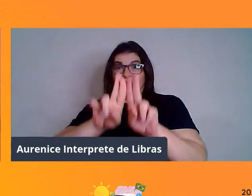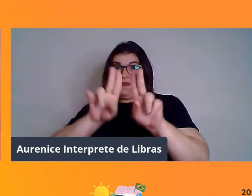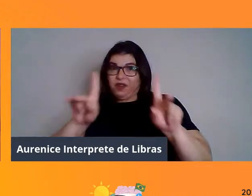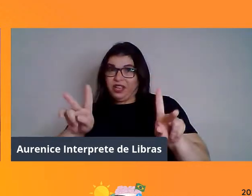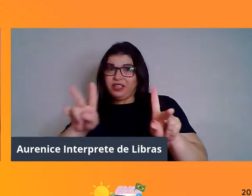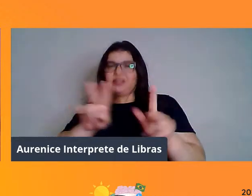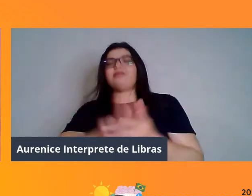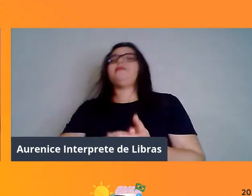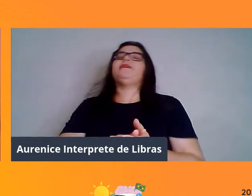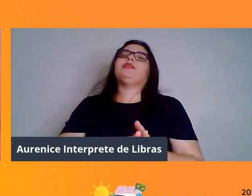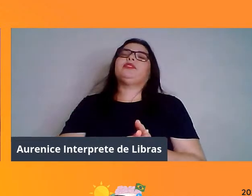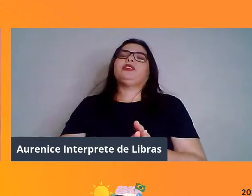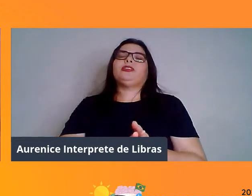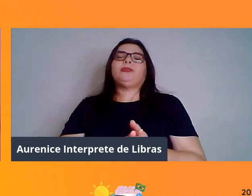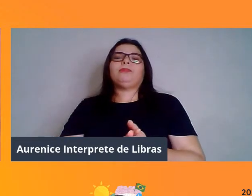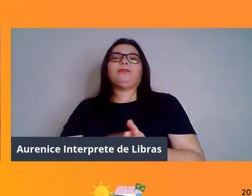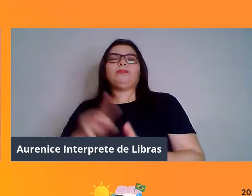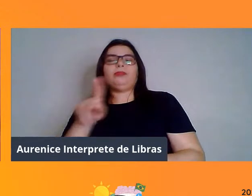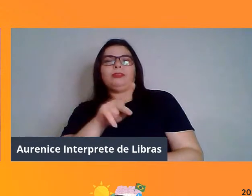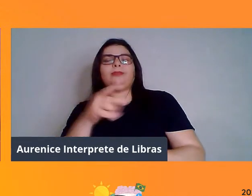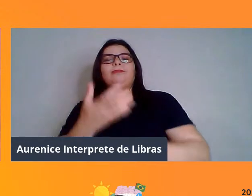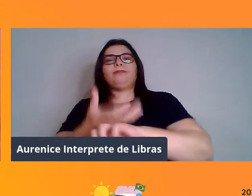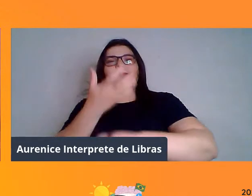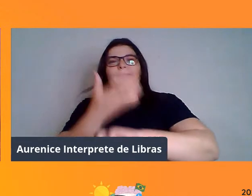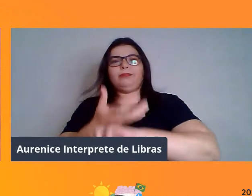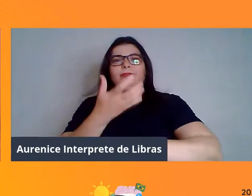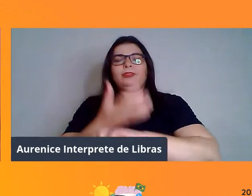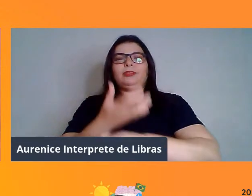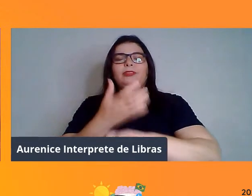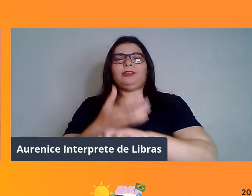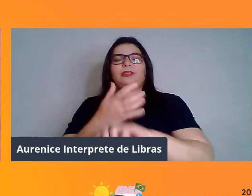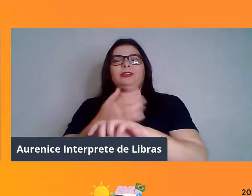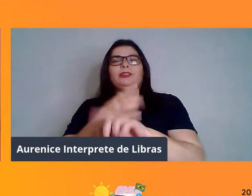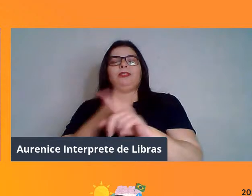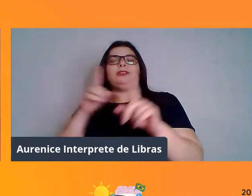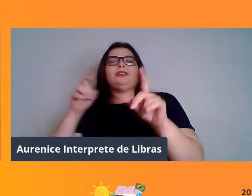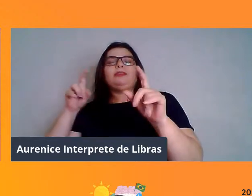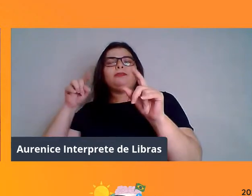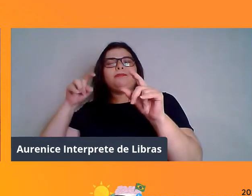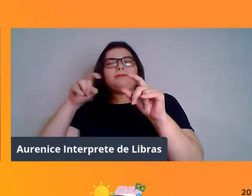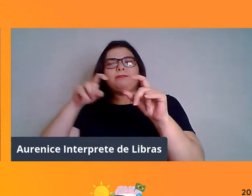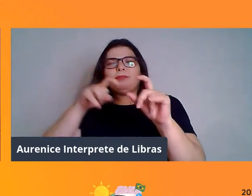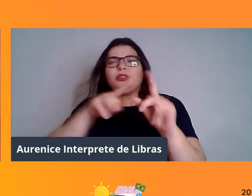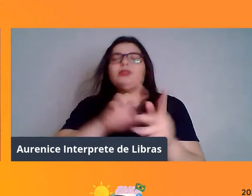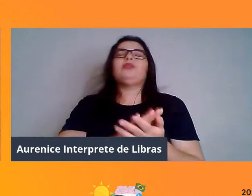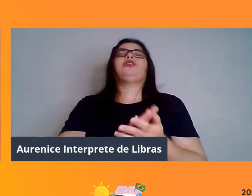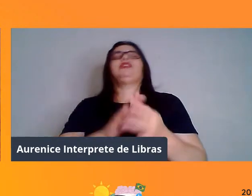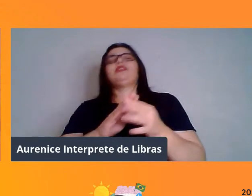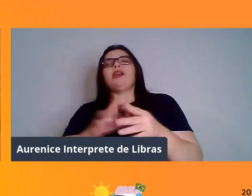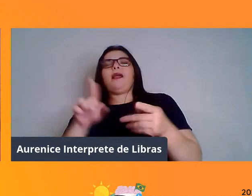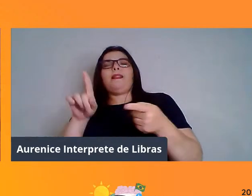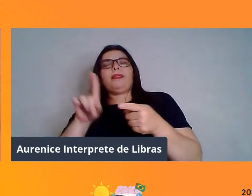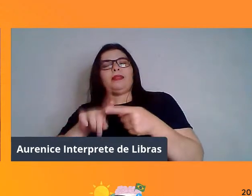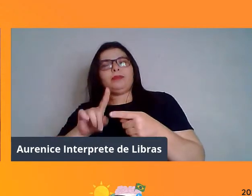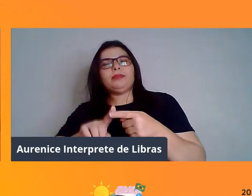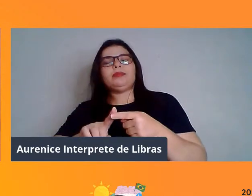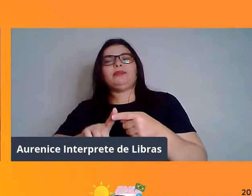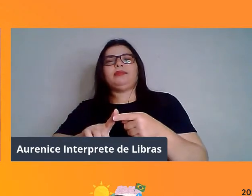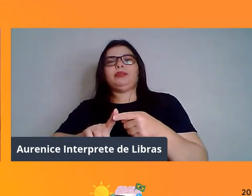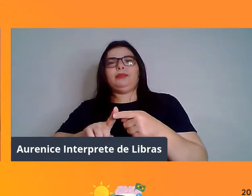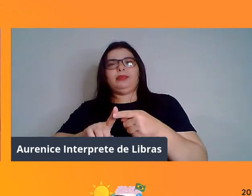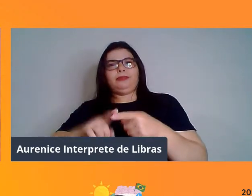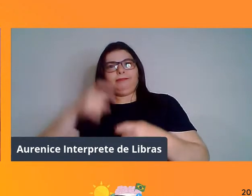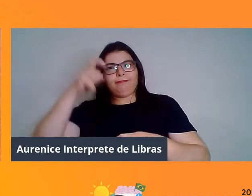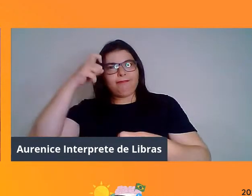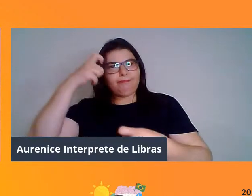ministro lá disciplinas na área de embriologia e faço pesquisa também com a parte de reprodução animal. Mas o